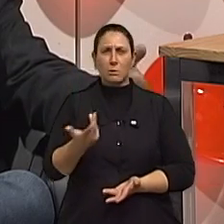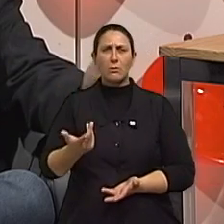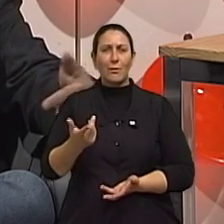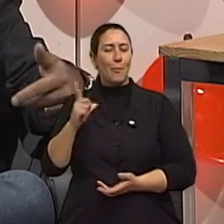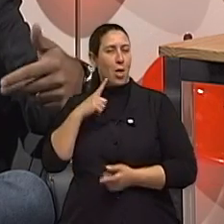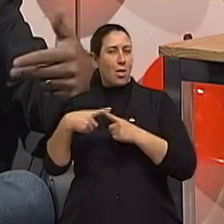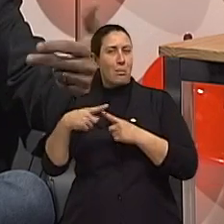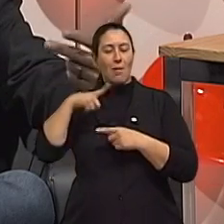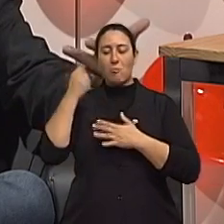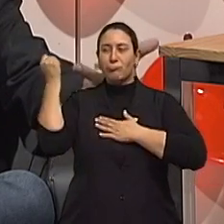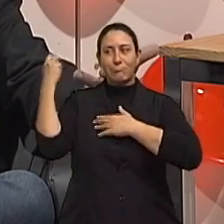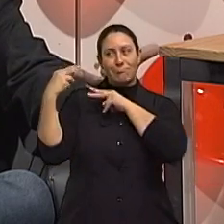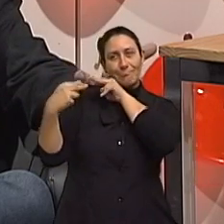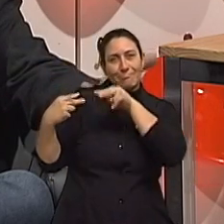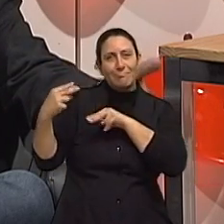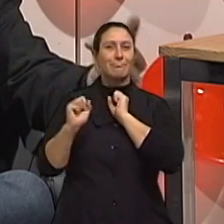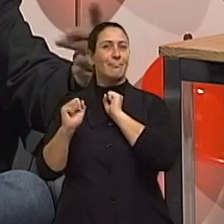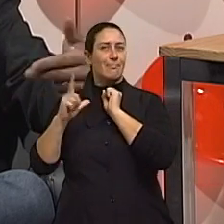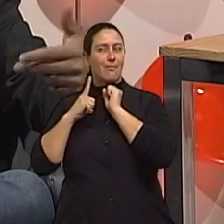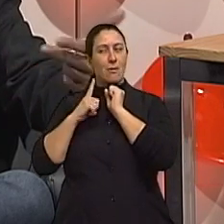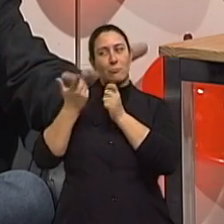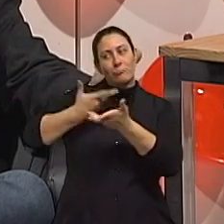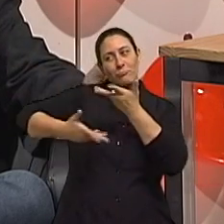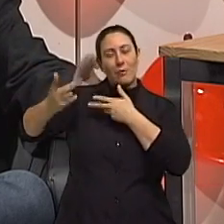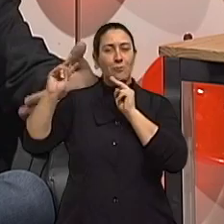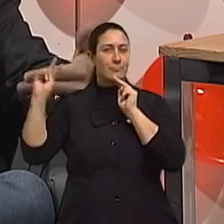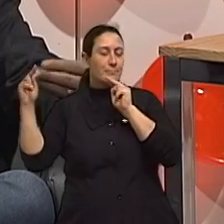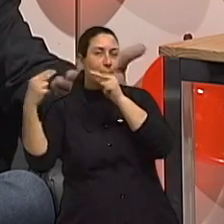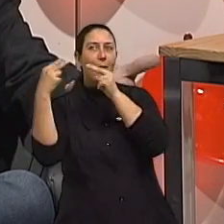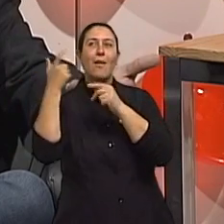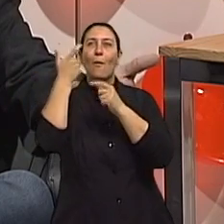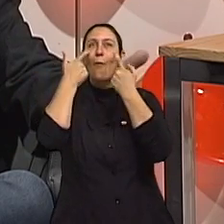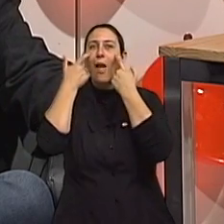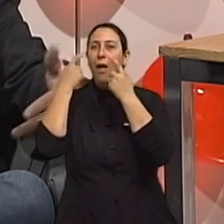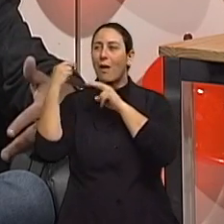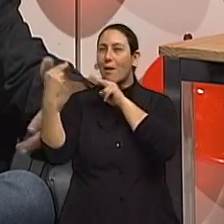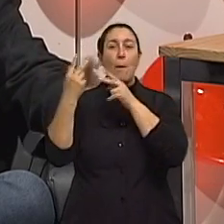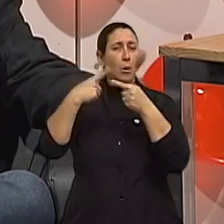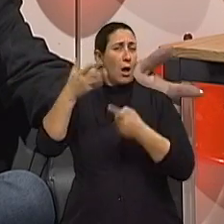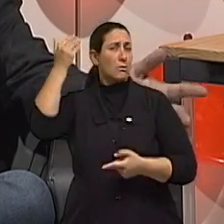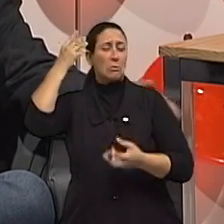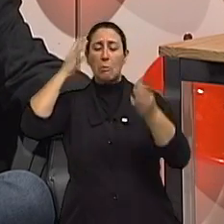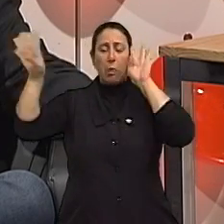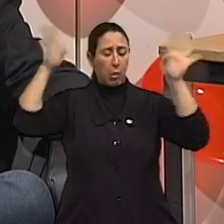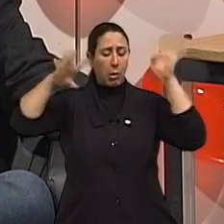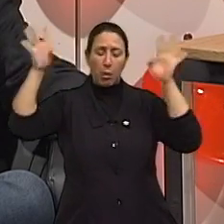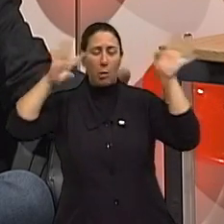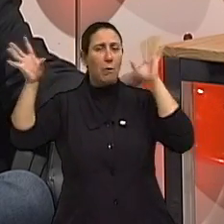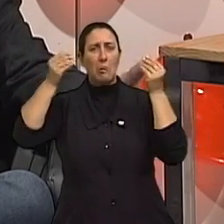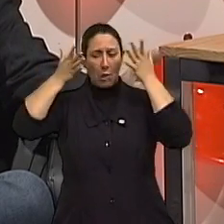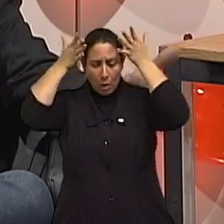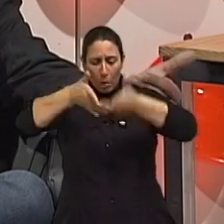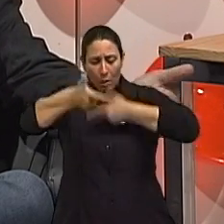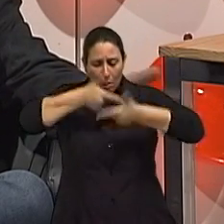enamoramento, tem todo um flerte que recupera o olhar, que recupera o sentir. Numa sociedade hoje que está tão rápida, tu